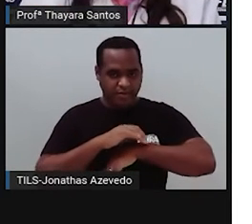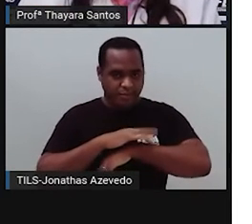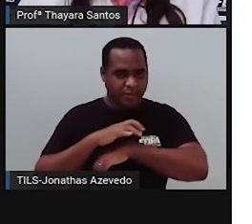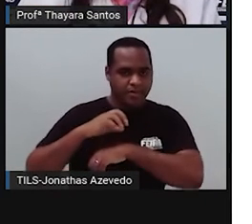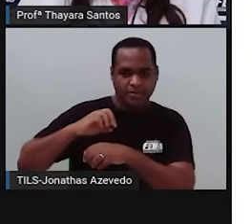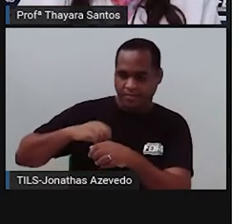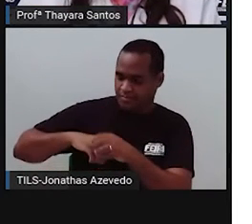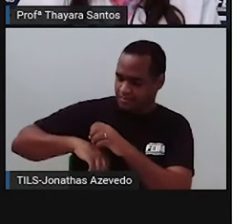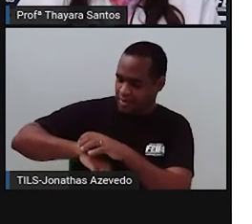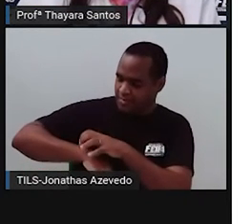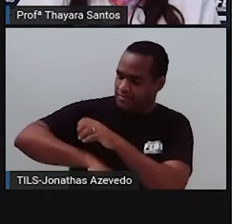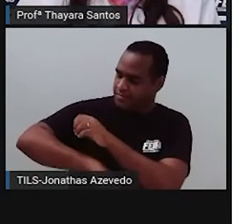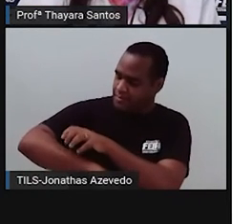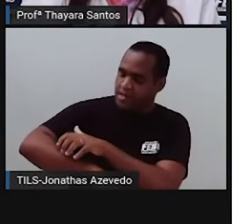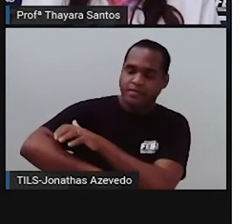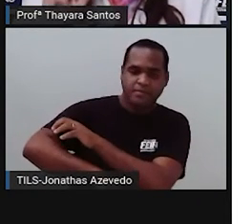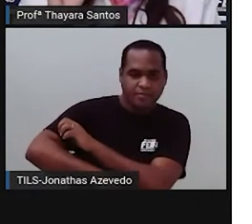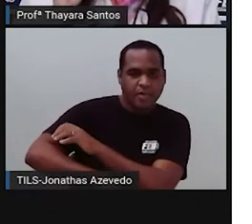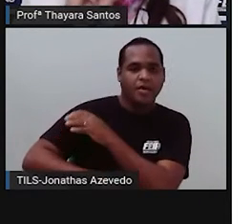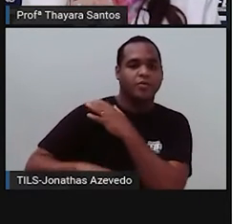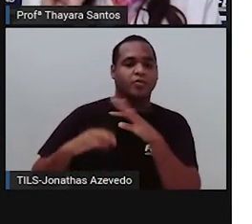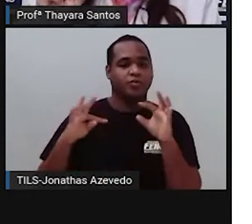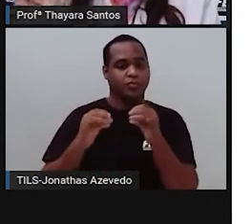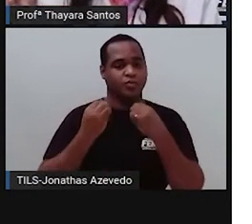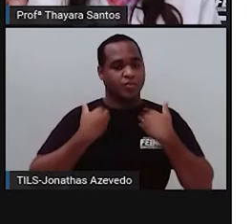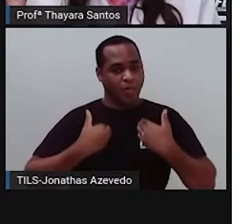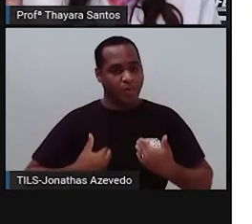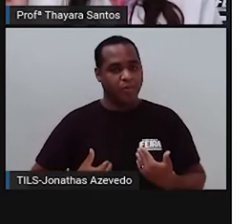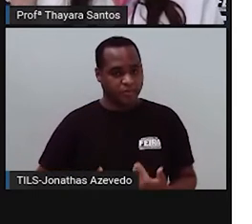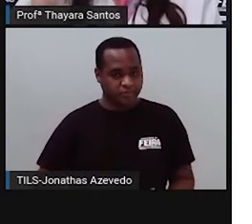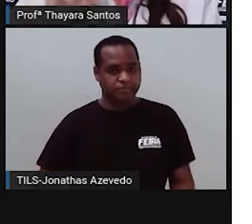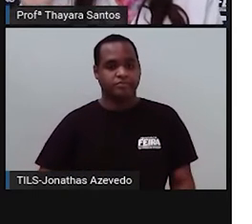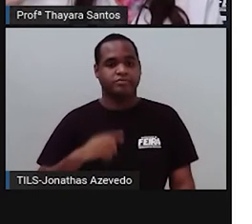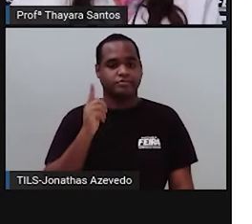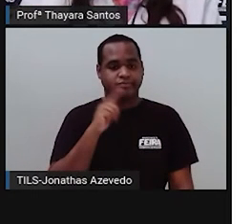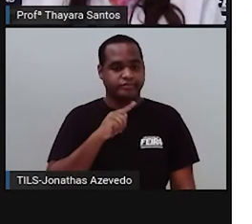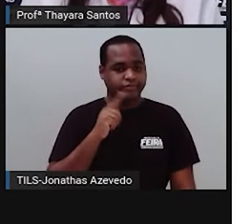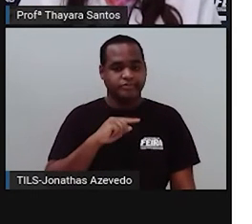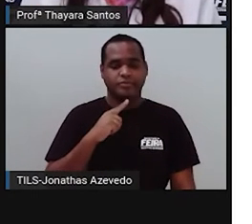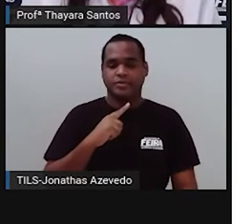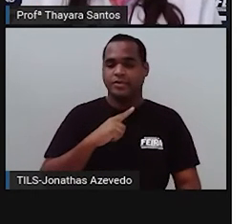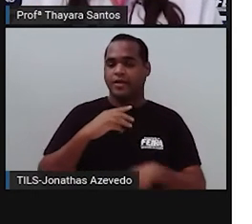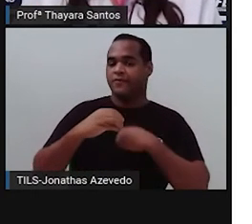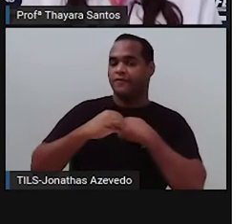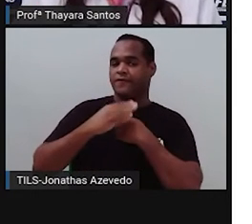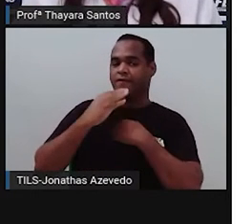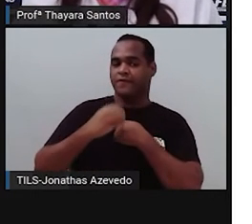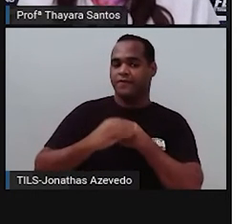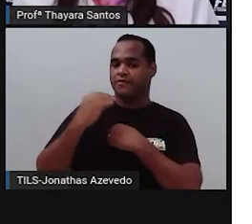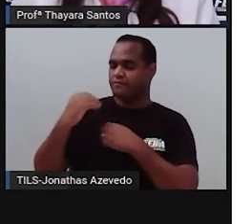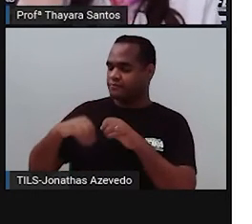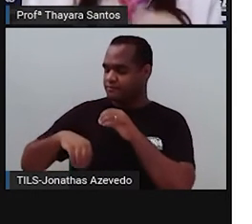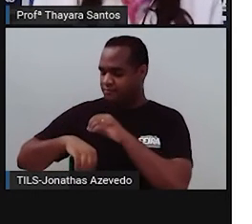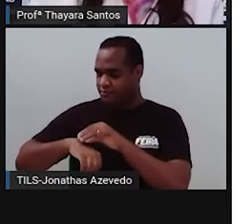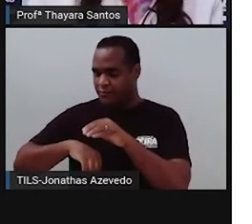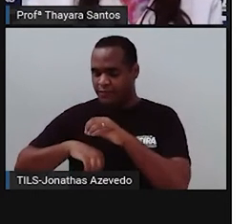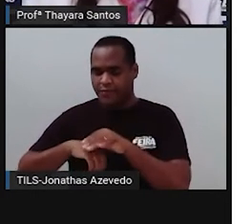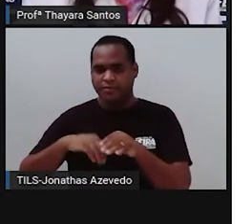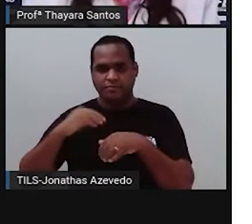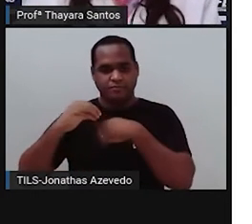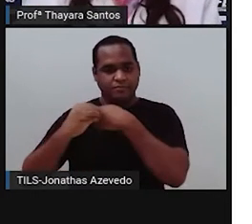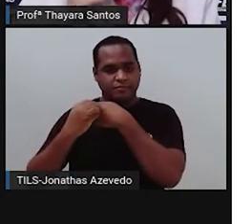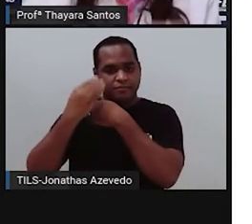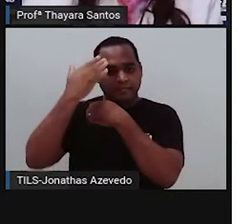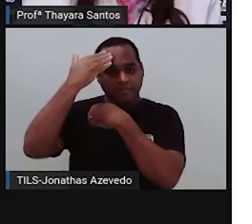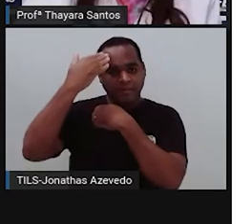neurotransmissores são substâncias que passam entre os neurônios e carregam essa informação. Seja mandando para o cérebro,